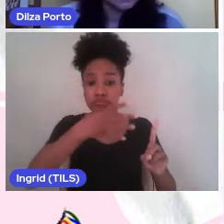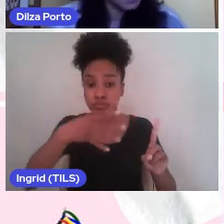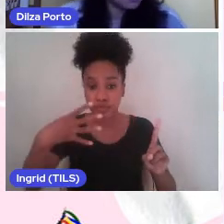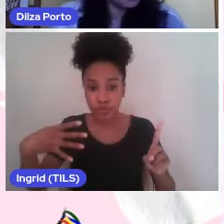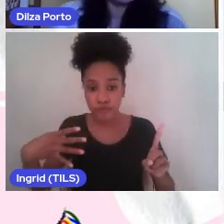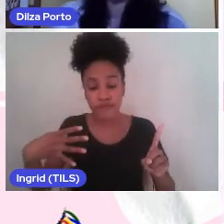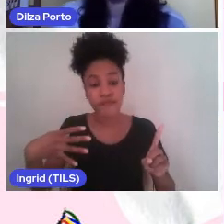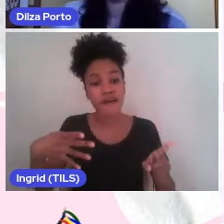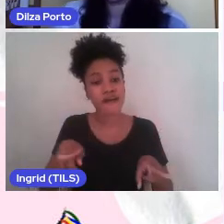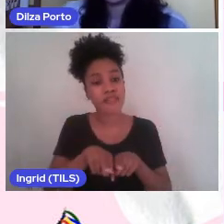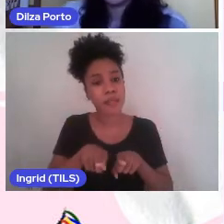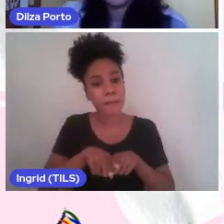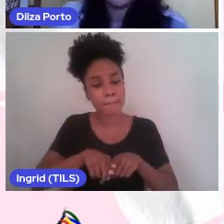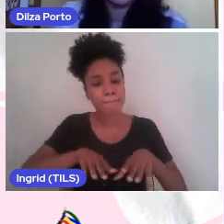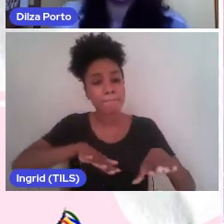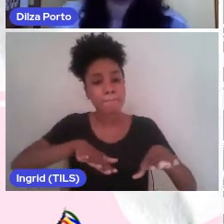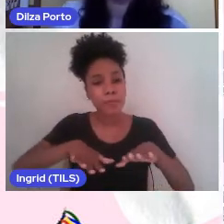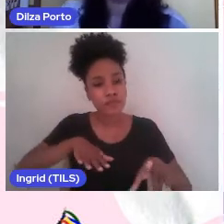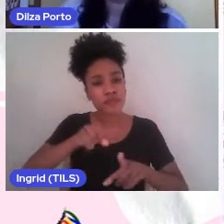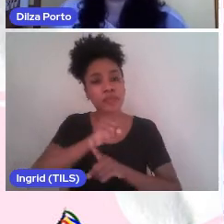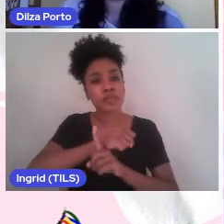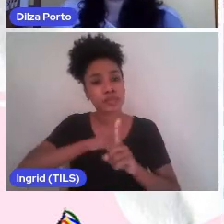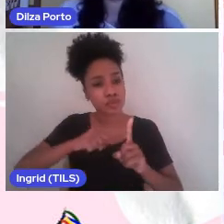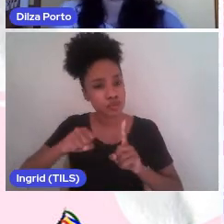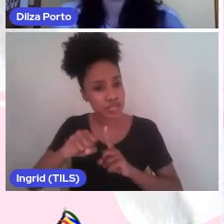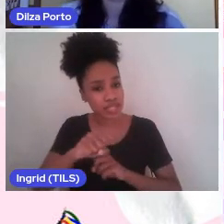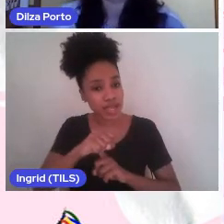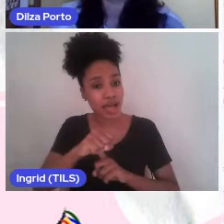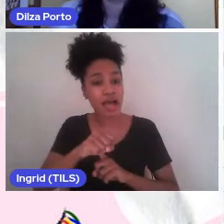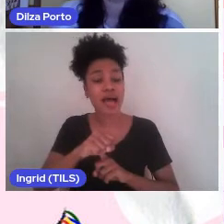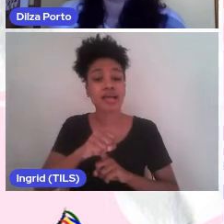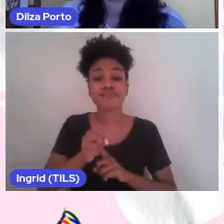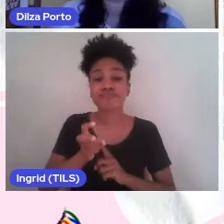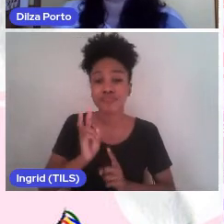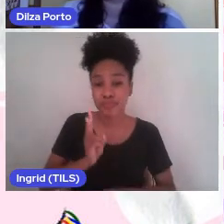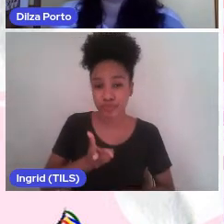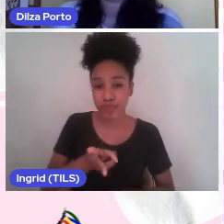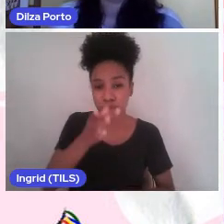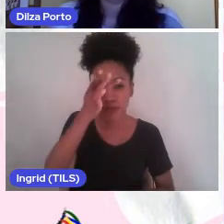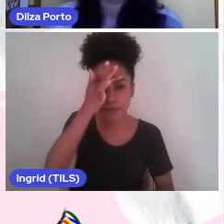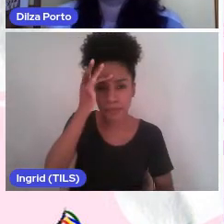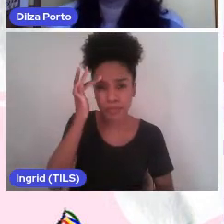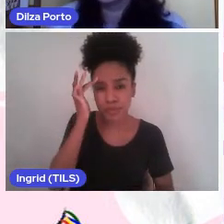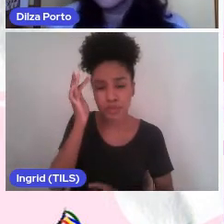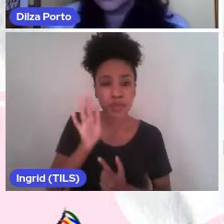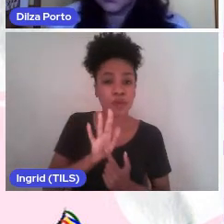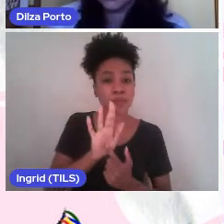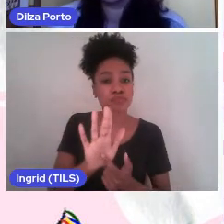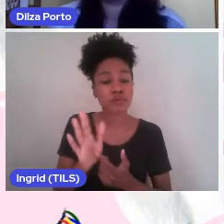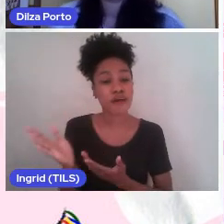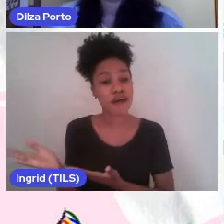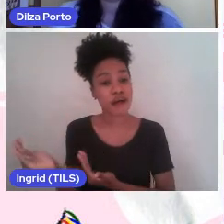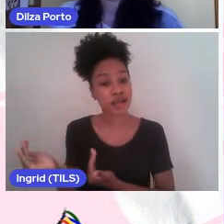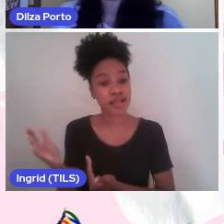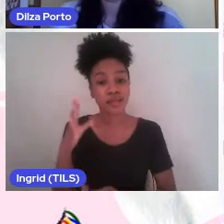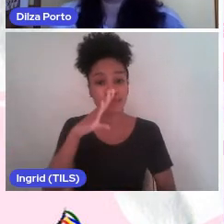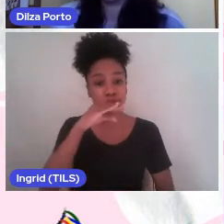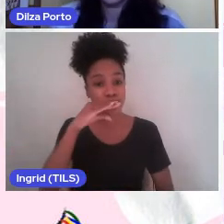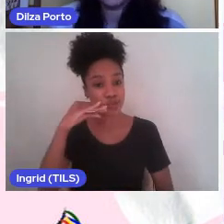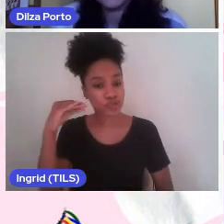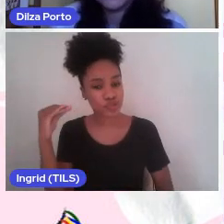+, movimentos sociais. Ainda sobre os sujeitos, destacamos crianças e jovens,